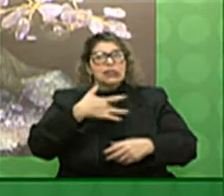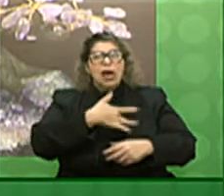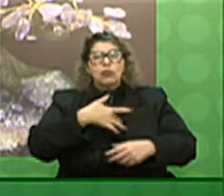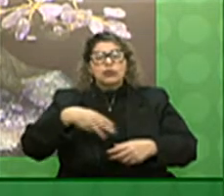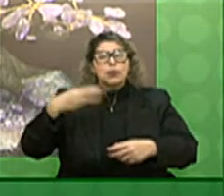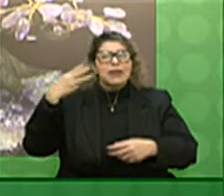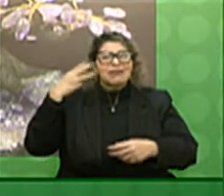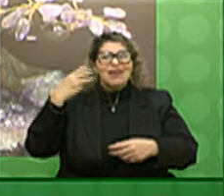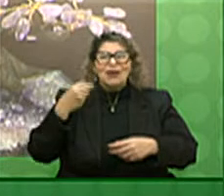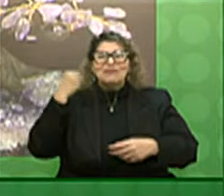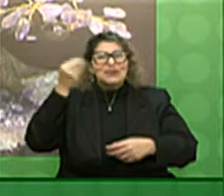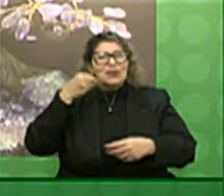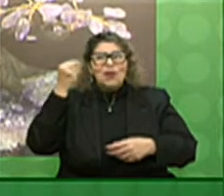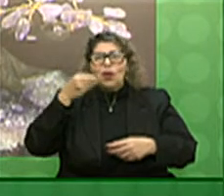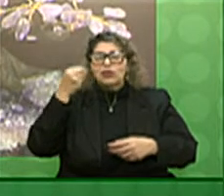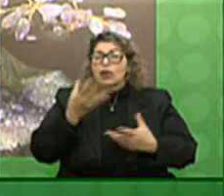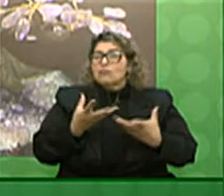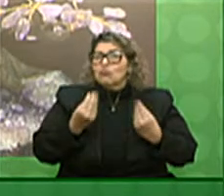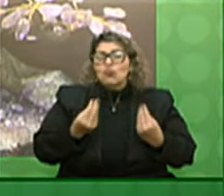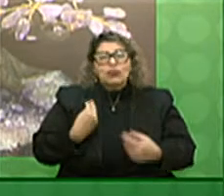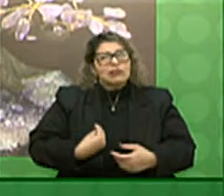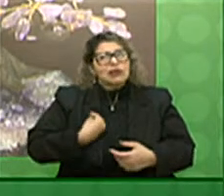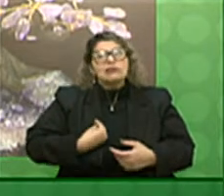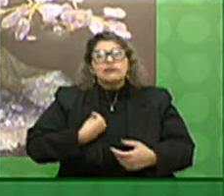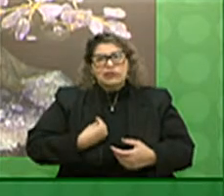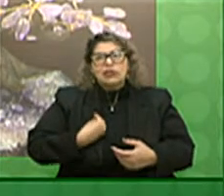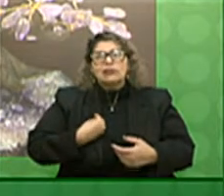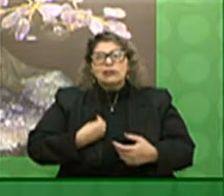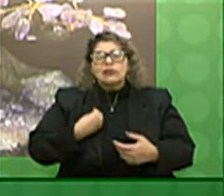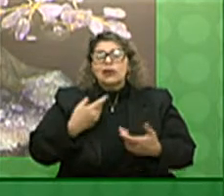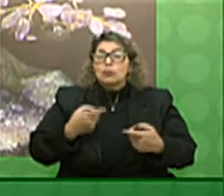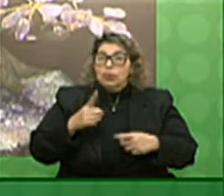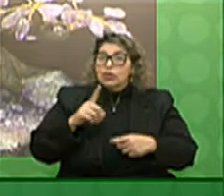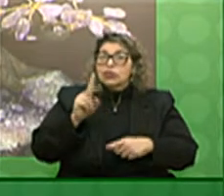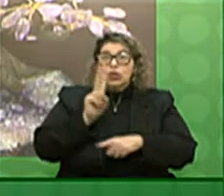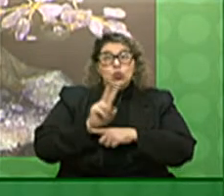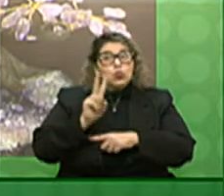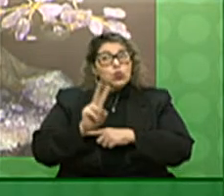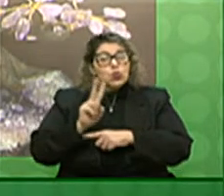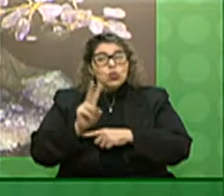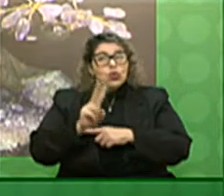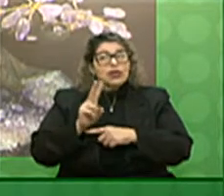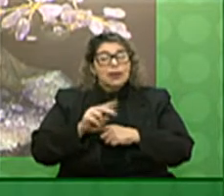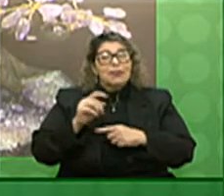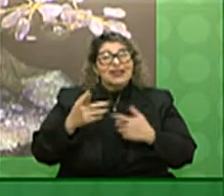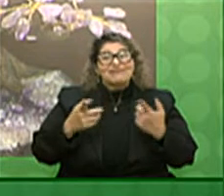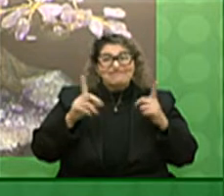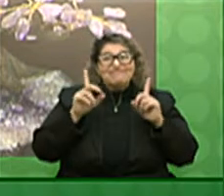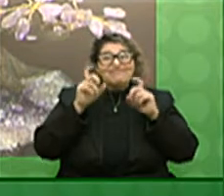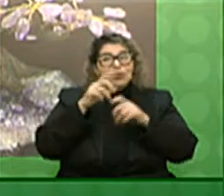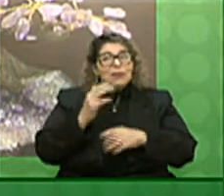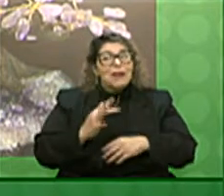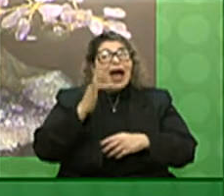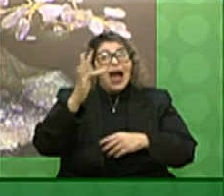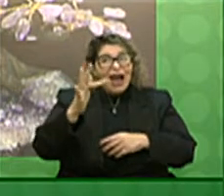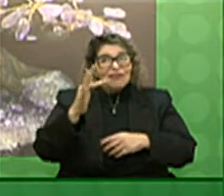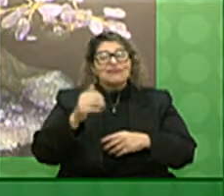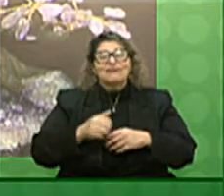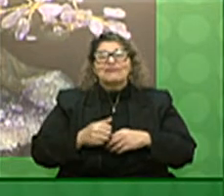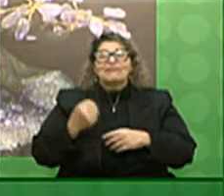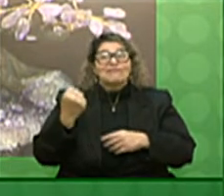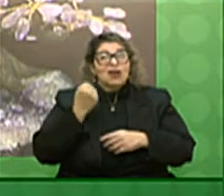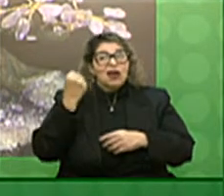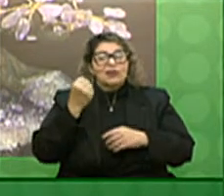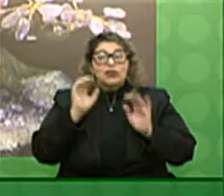psicológica muitas vidas podendo ser comprometidas ou perdidas logo ali adiante então temos que ter